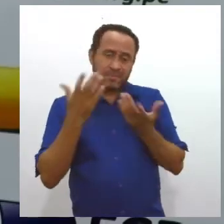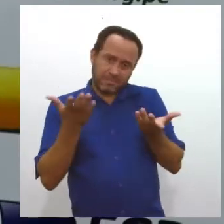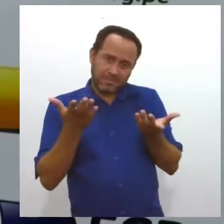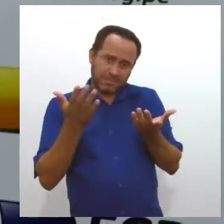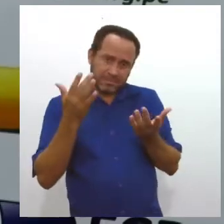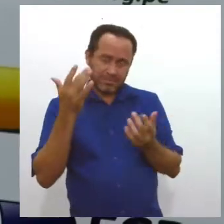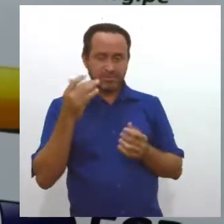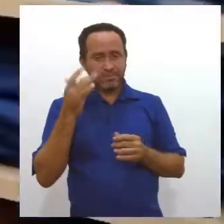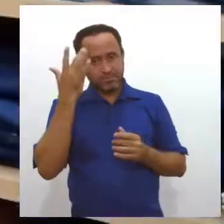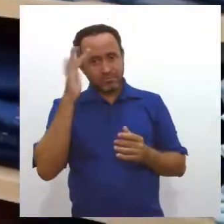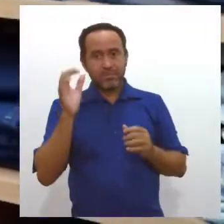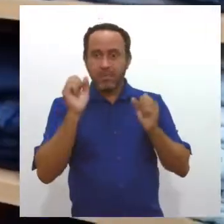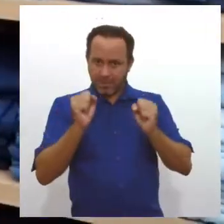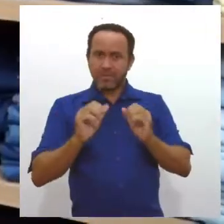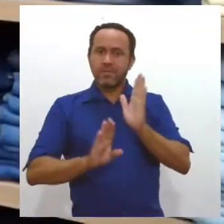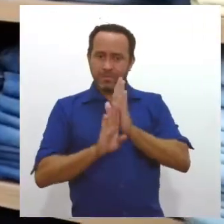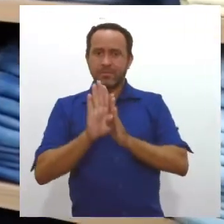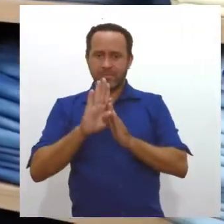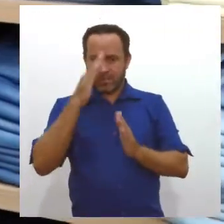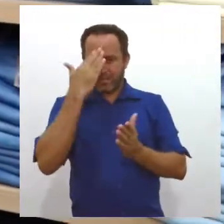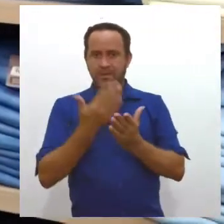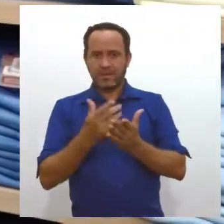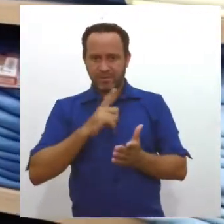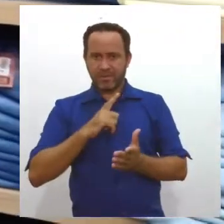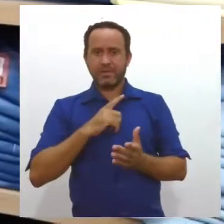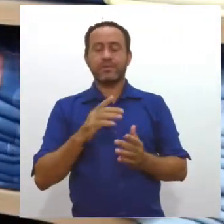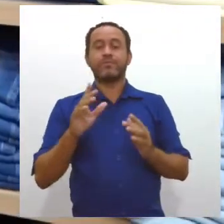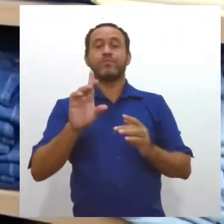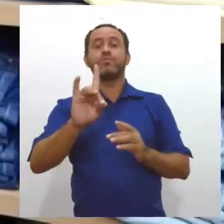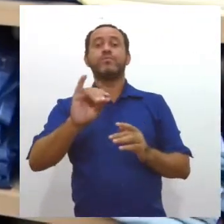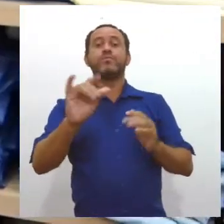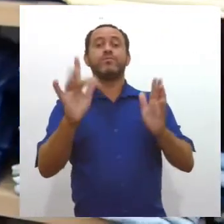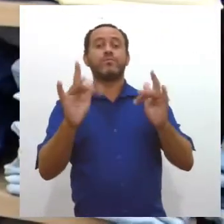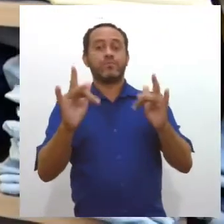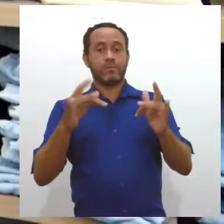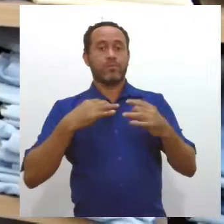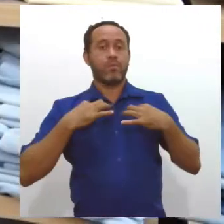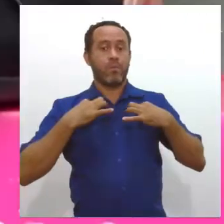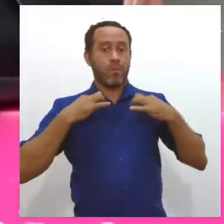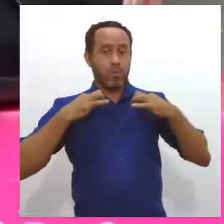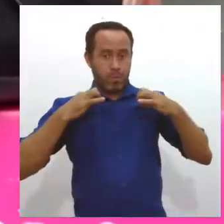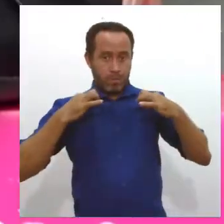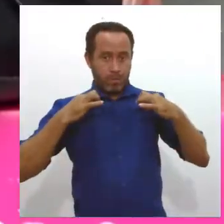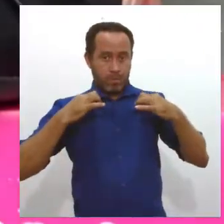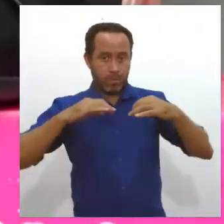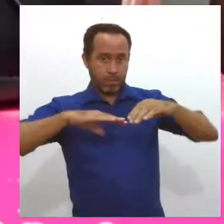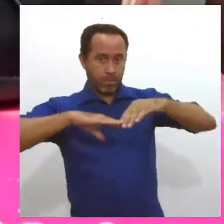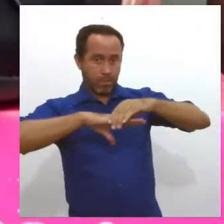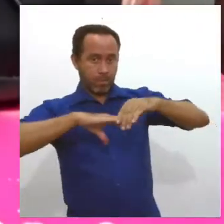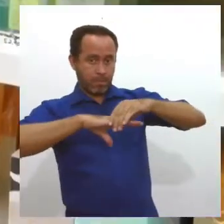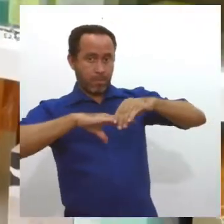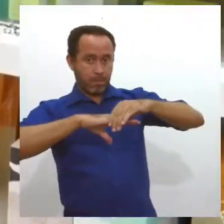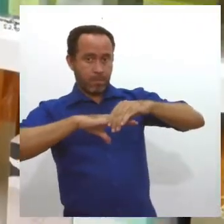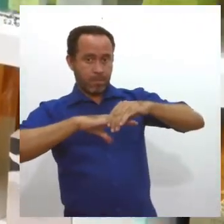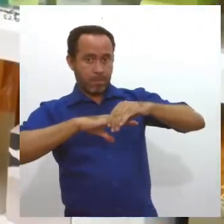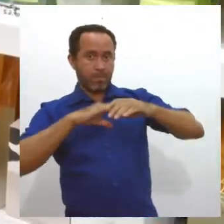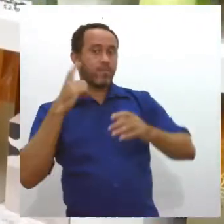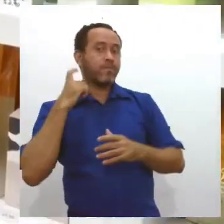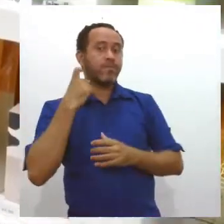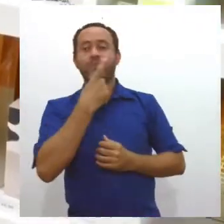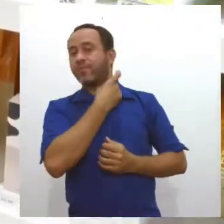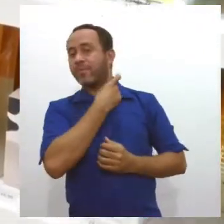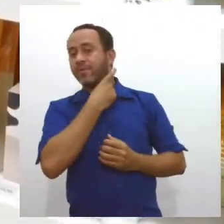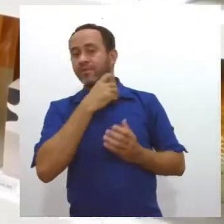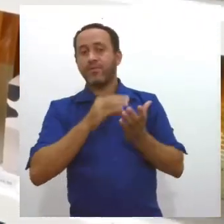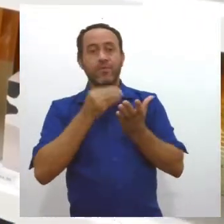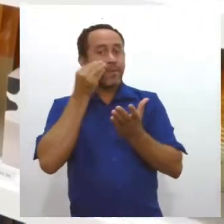tenhamos realmente um crescimento. Para o dia dos namorados, itens como roupas, sapatos, perfumaria